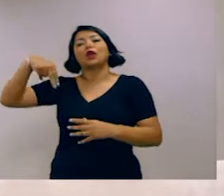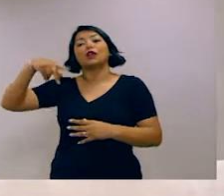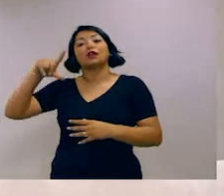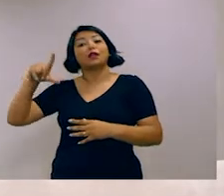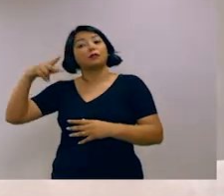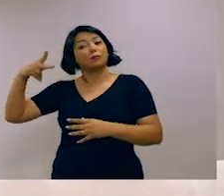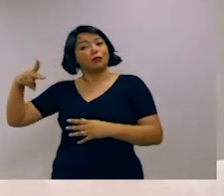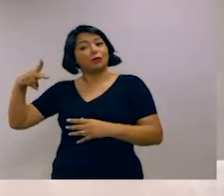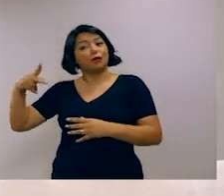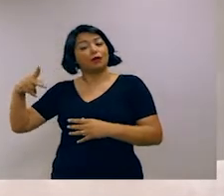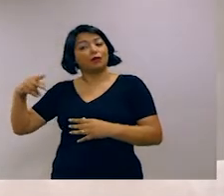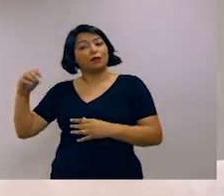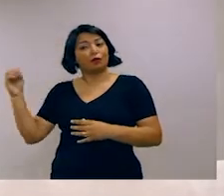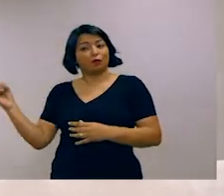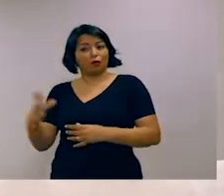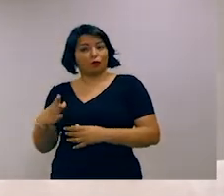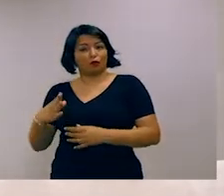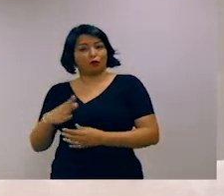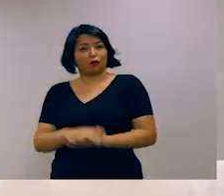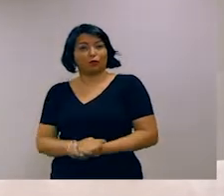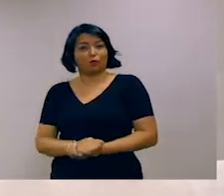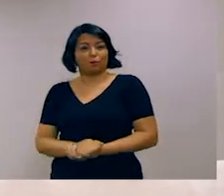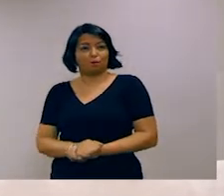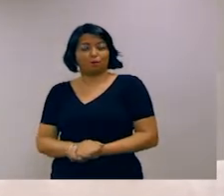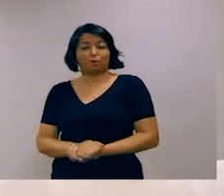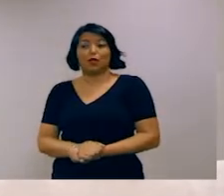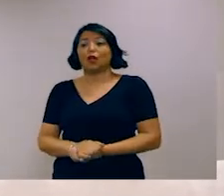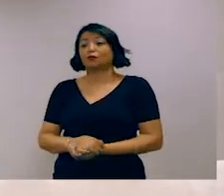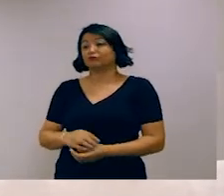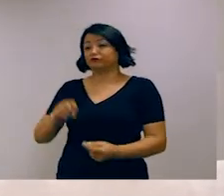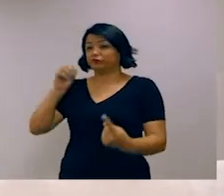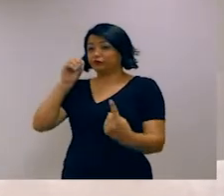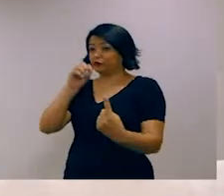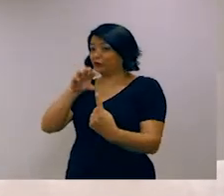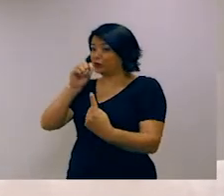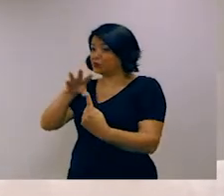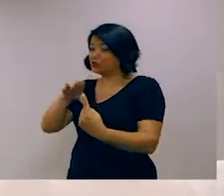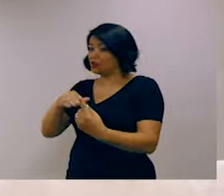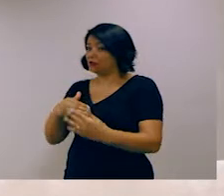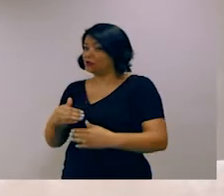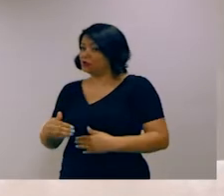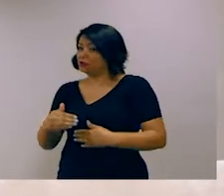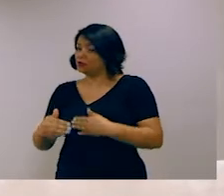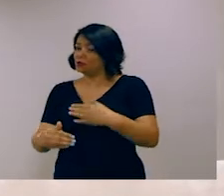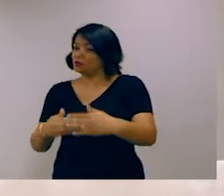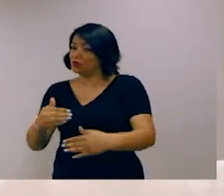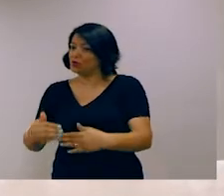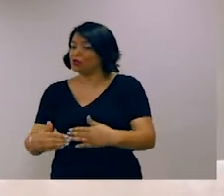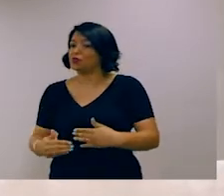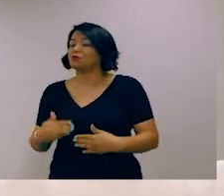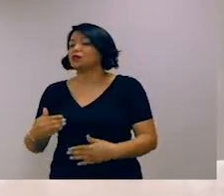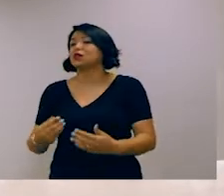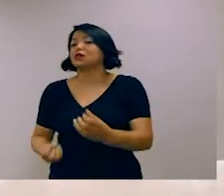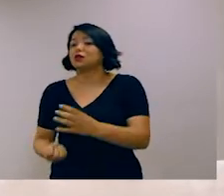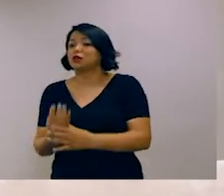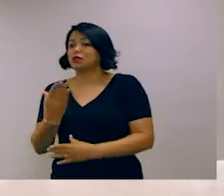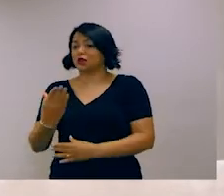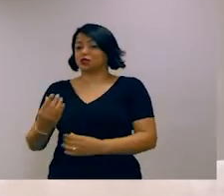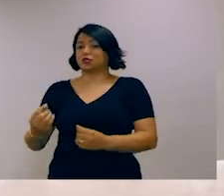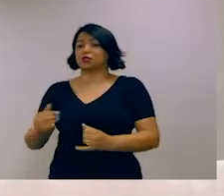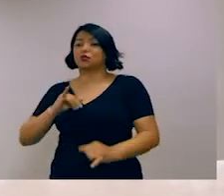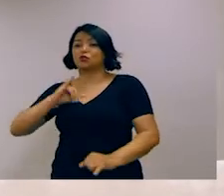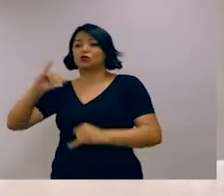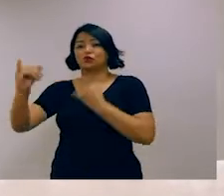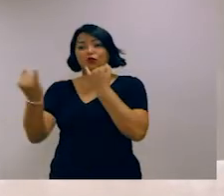NLP pode afetar diversas fases da geração de dados. Então,